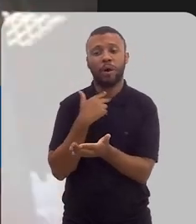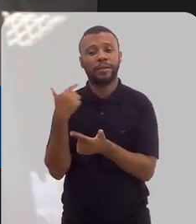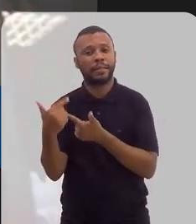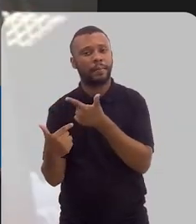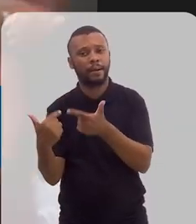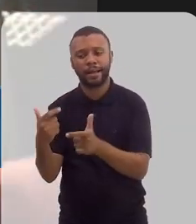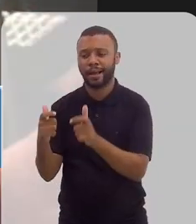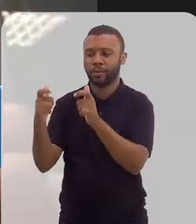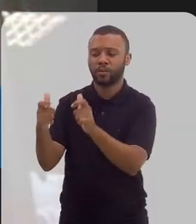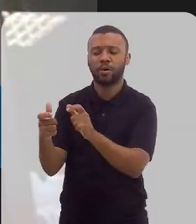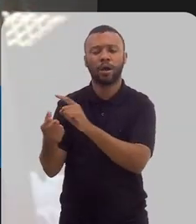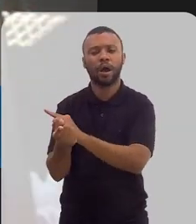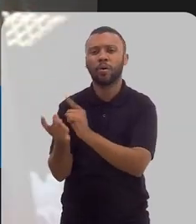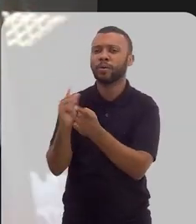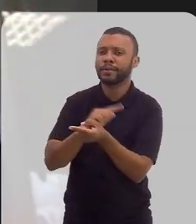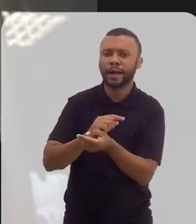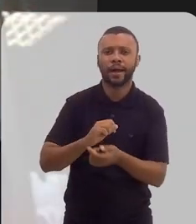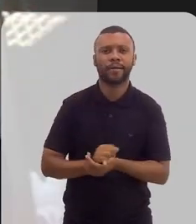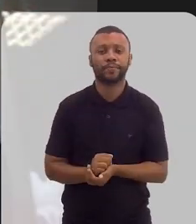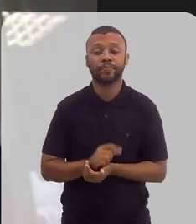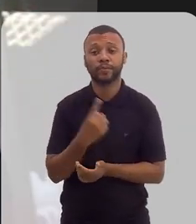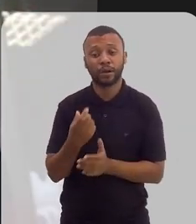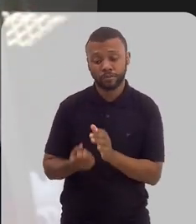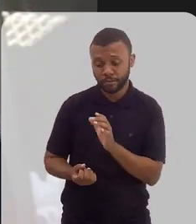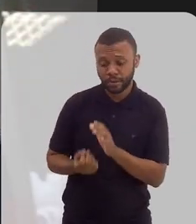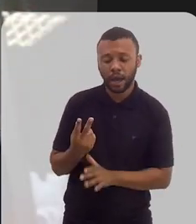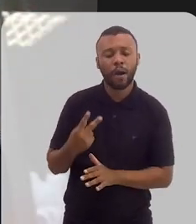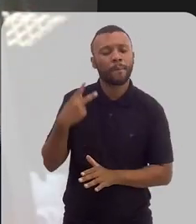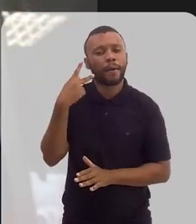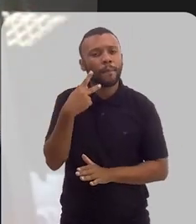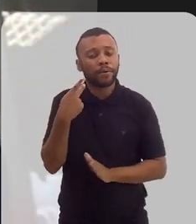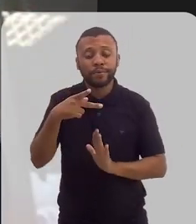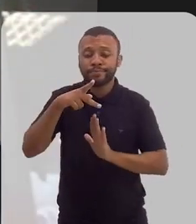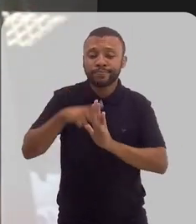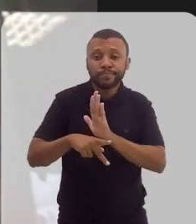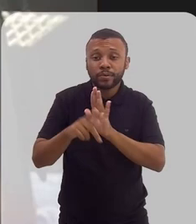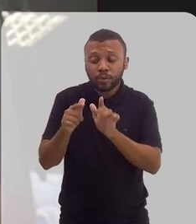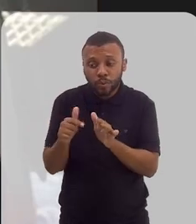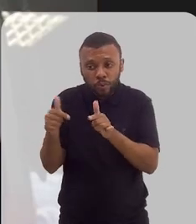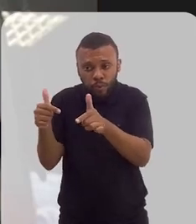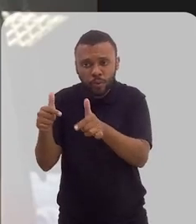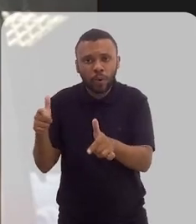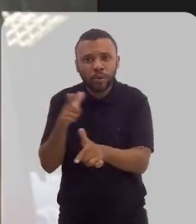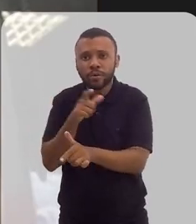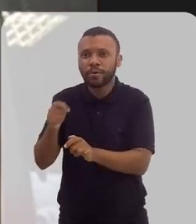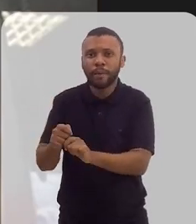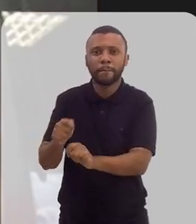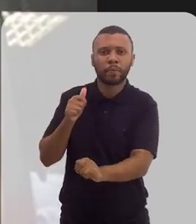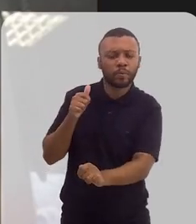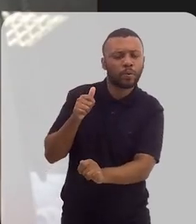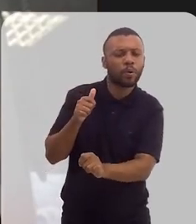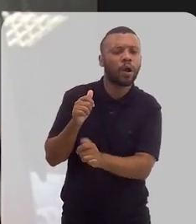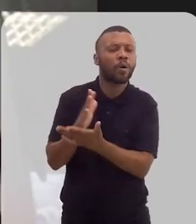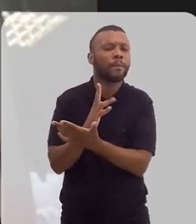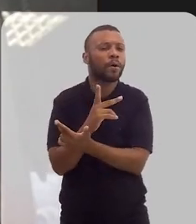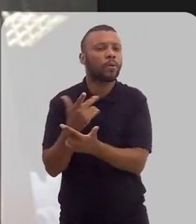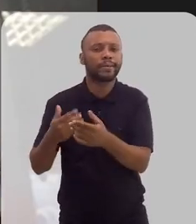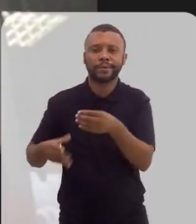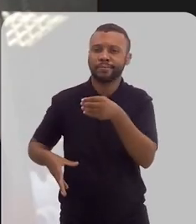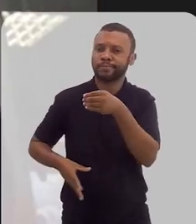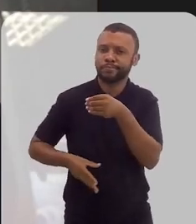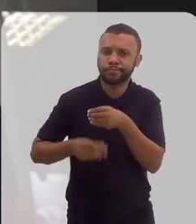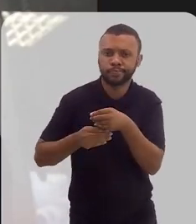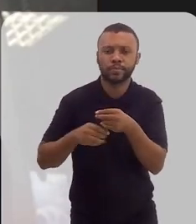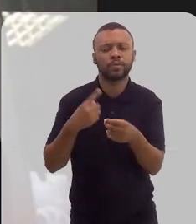operar, recebe solicitação. Não, vamos ao contrário. Vamos criar uma política que, ao fazer isso, eu ganho alguma coisa